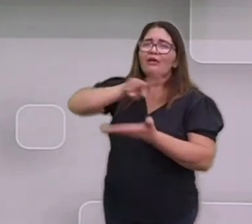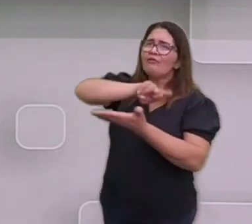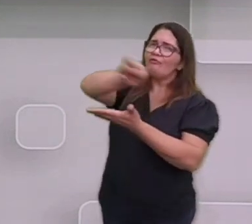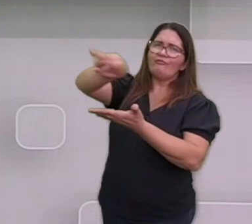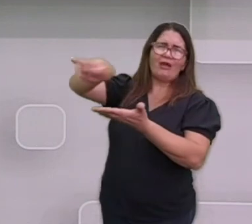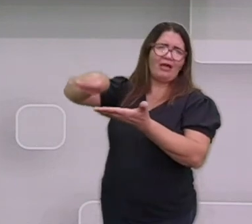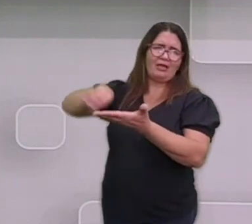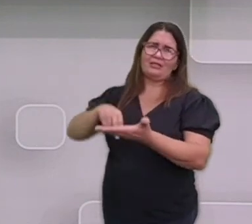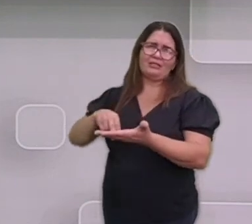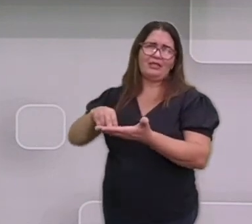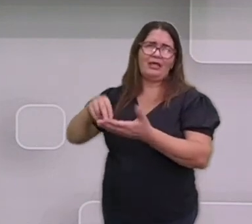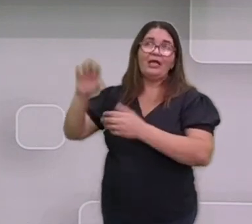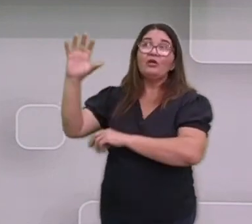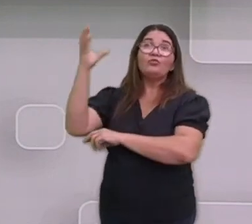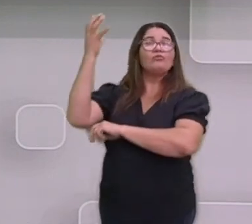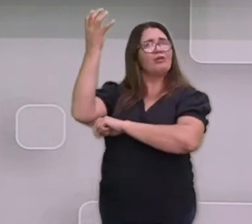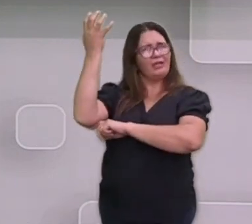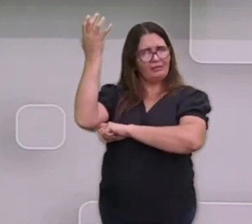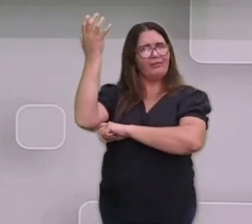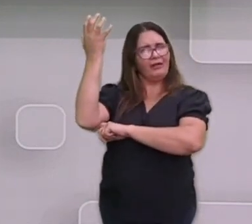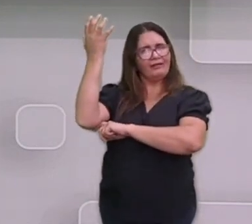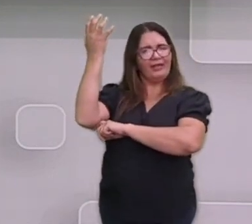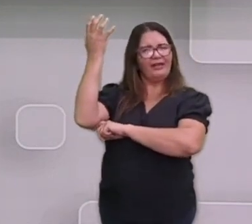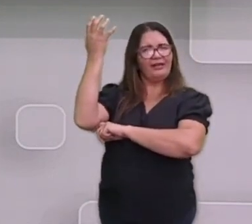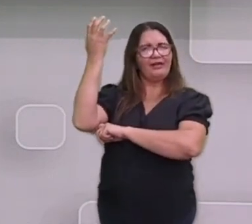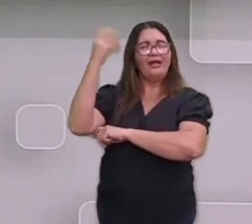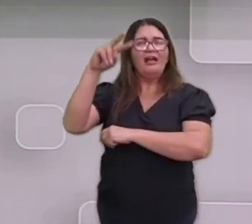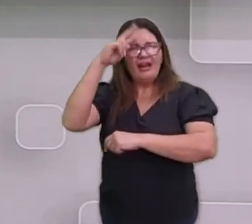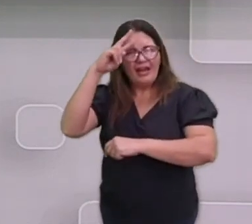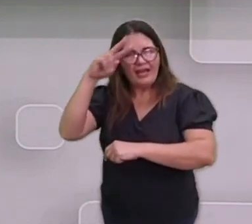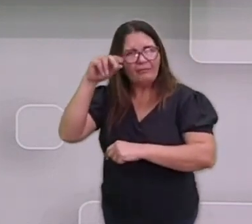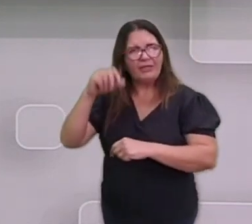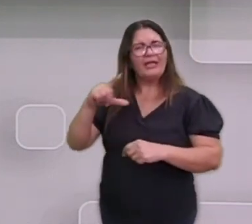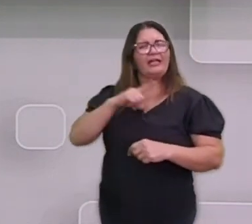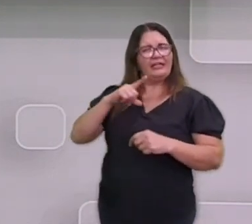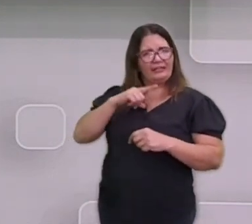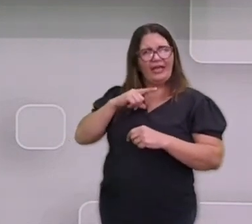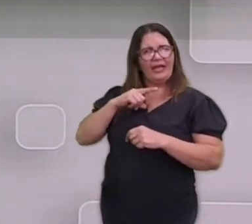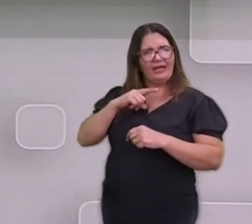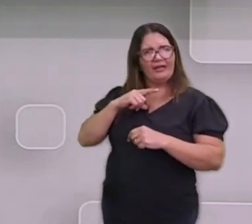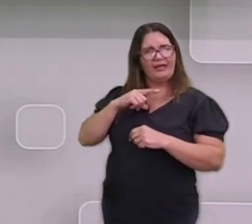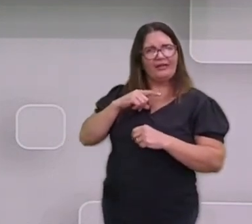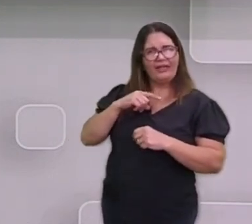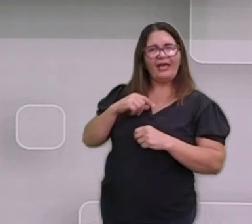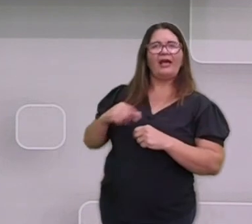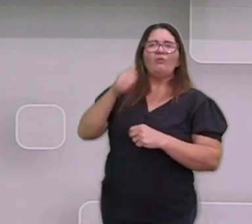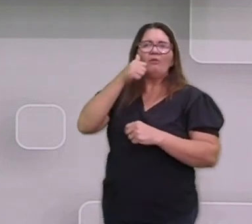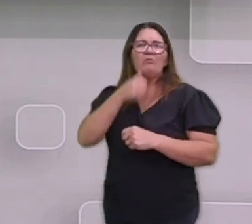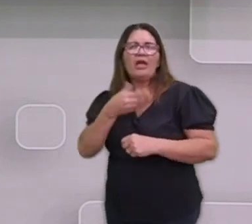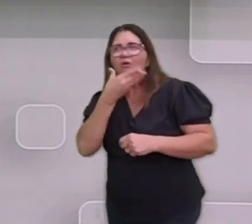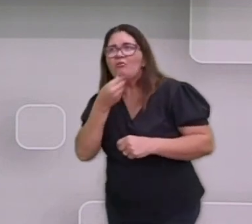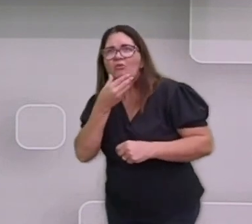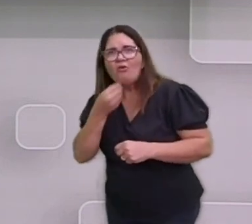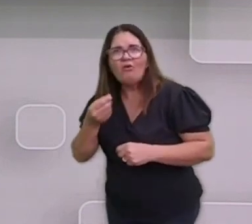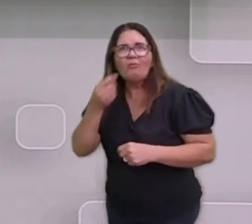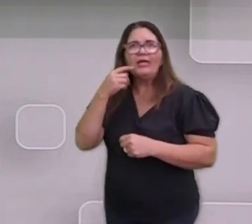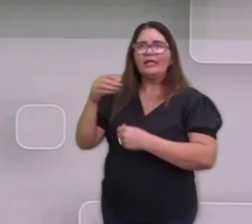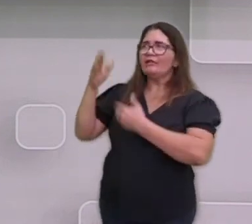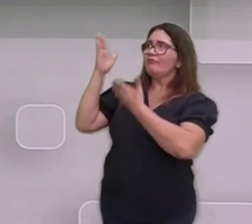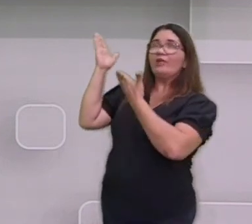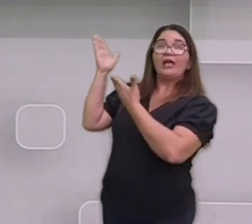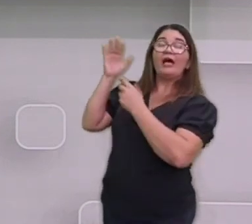clima, né? A gente fala até que tem as pessoas responsáveis por transmitir as notícias do clima.